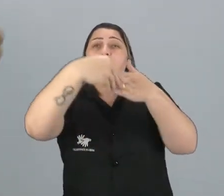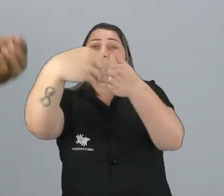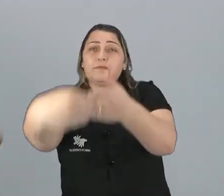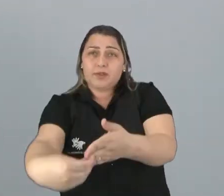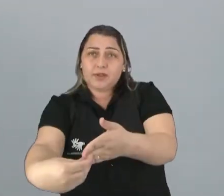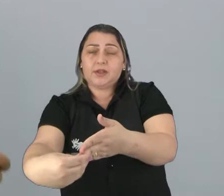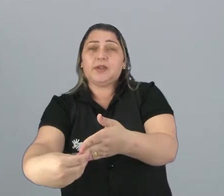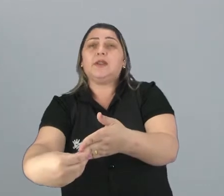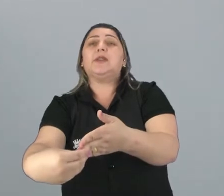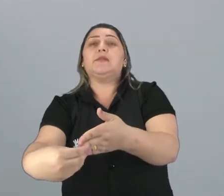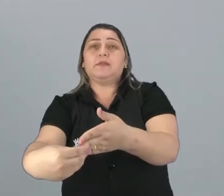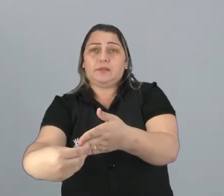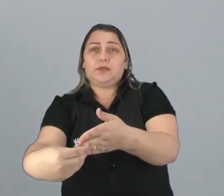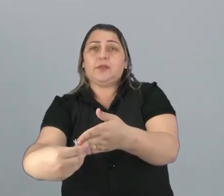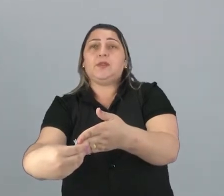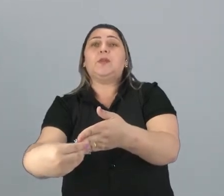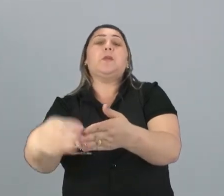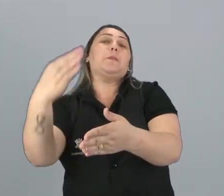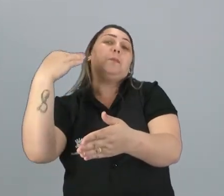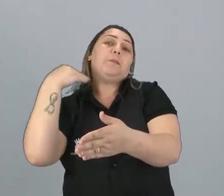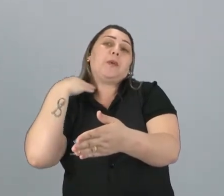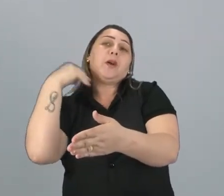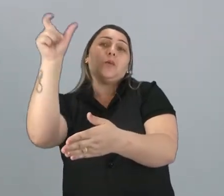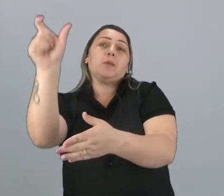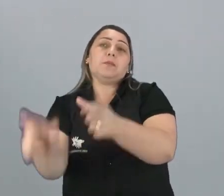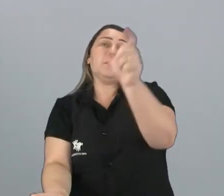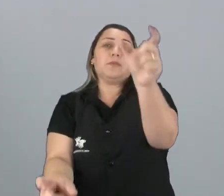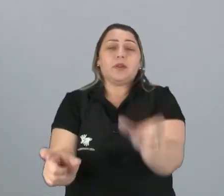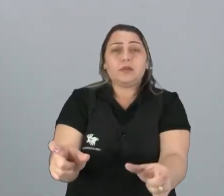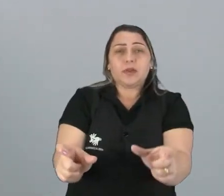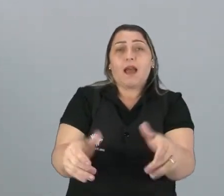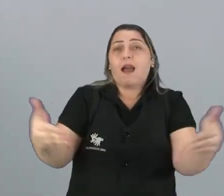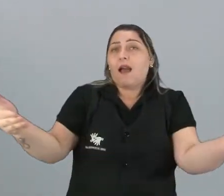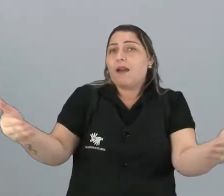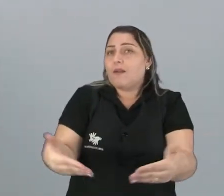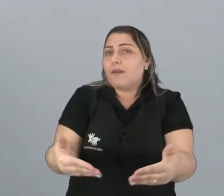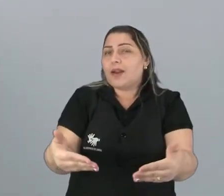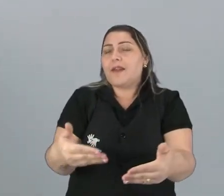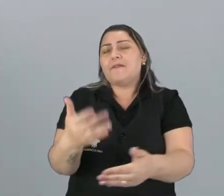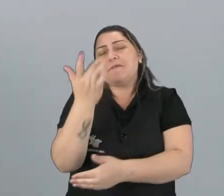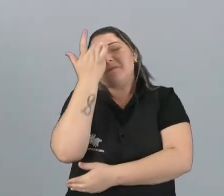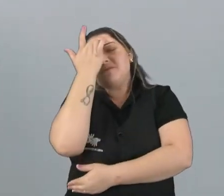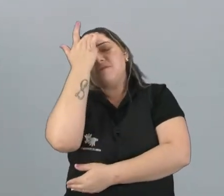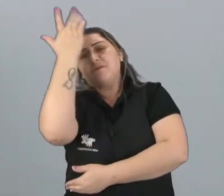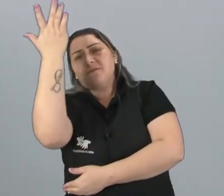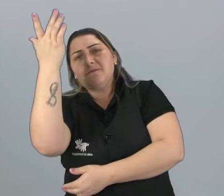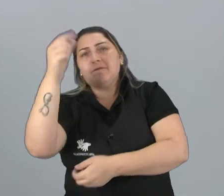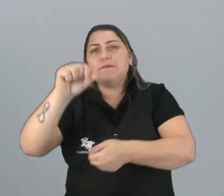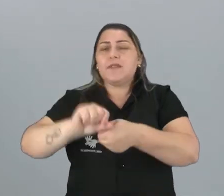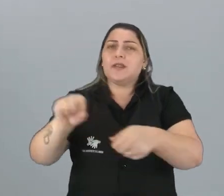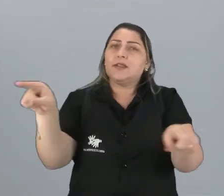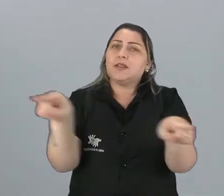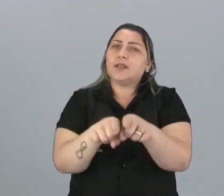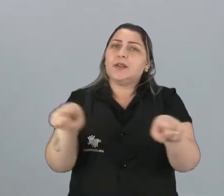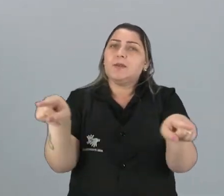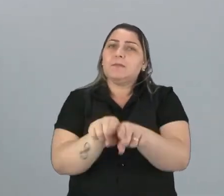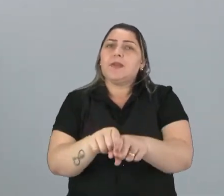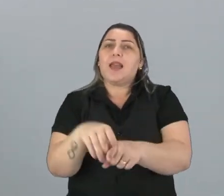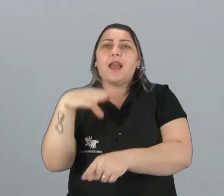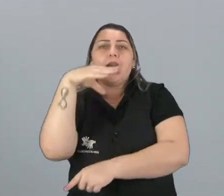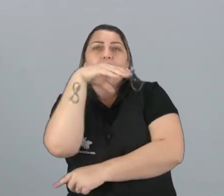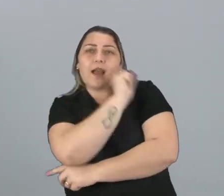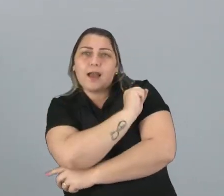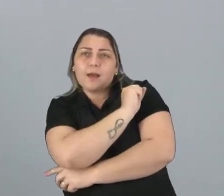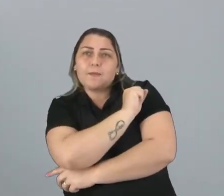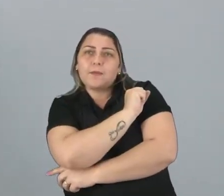dinheiro, fazer uma transação de um banco para outro, de uma pessoa para outra. Agora, isso é feito também em frações de segundo.